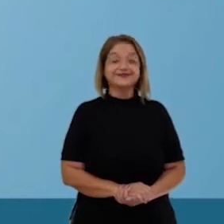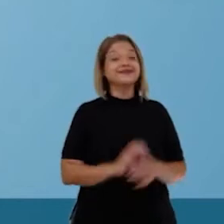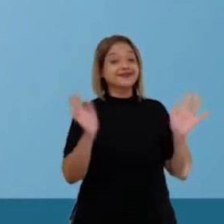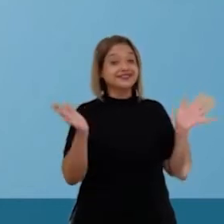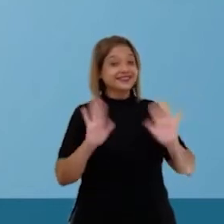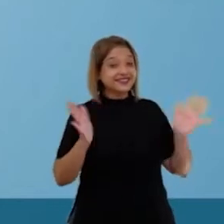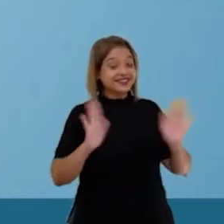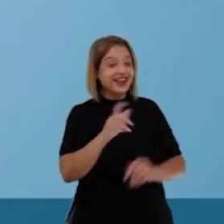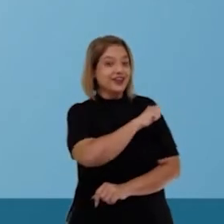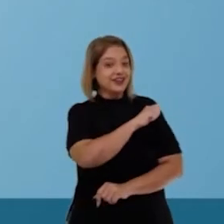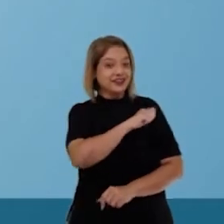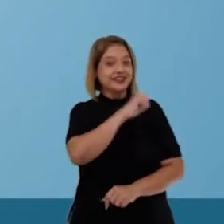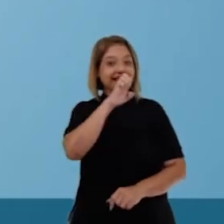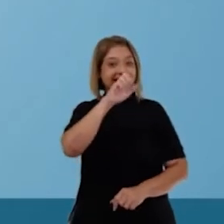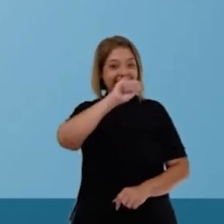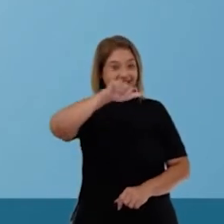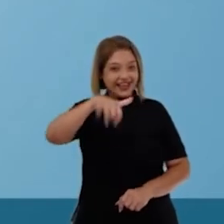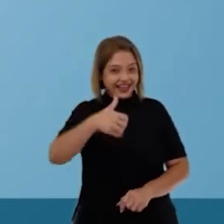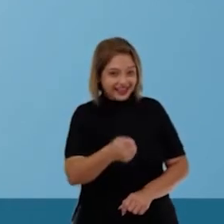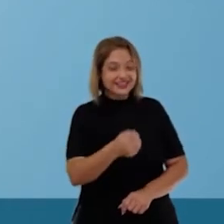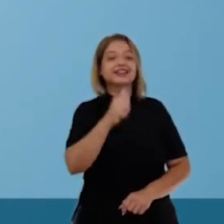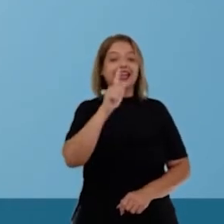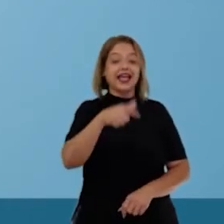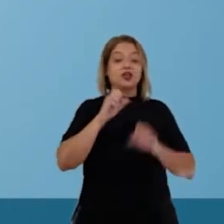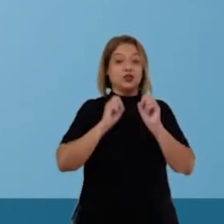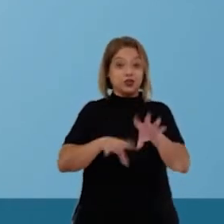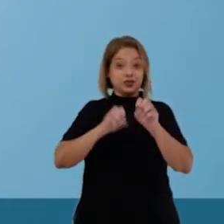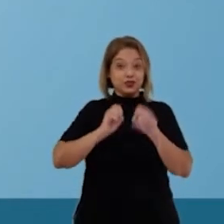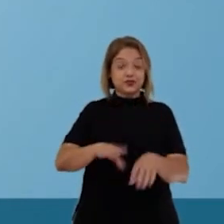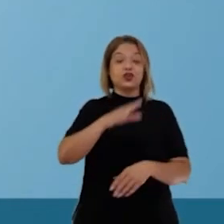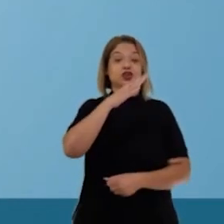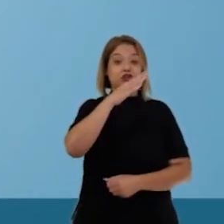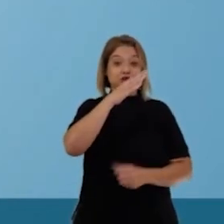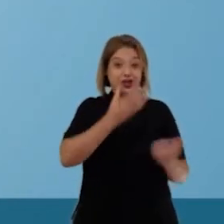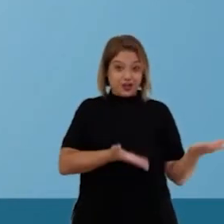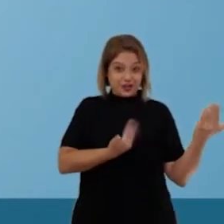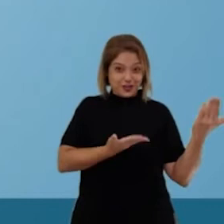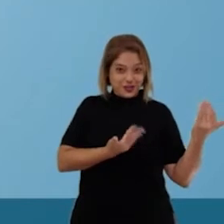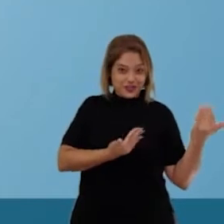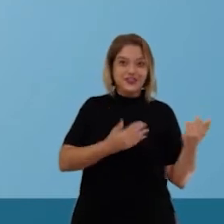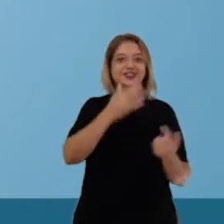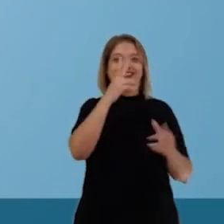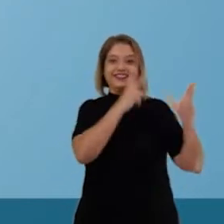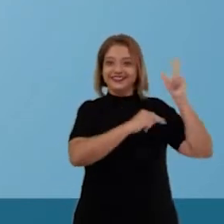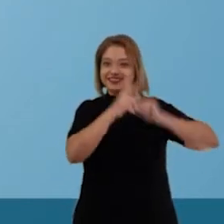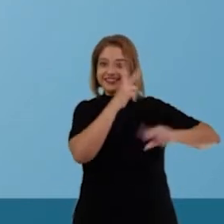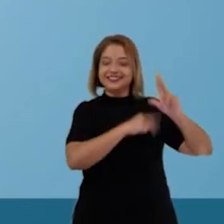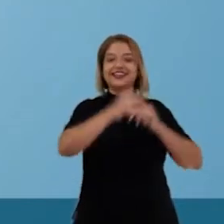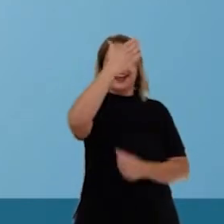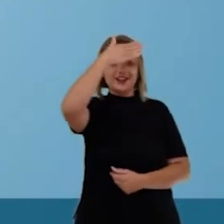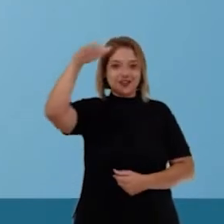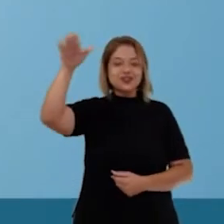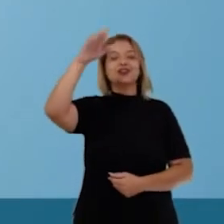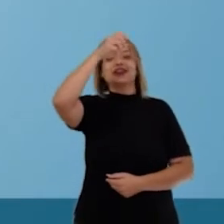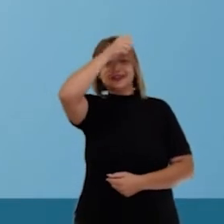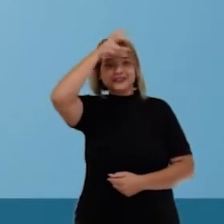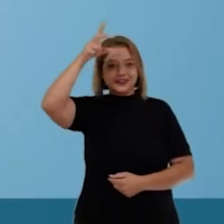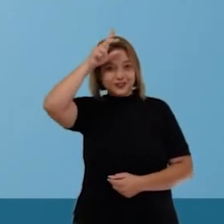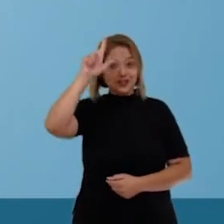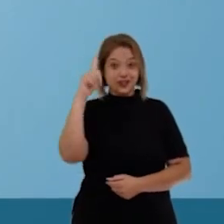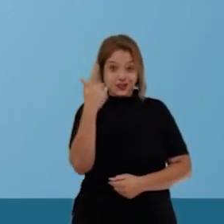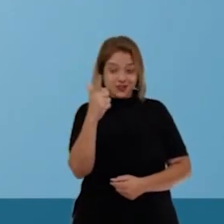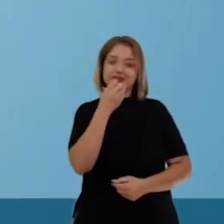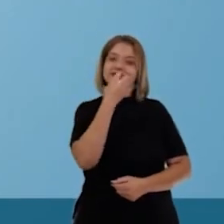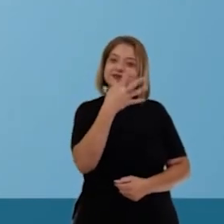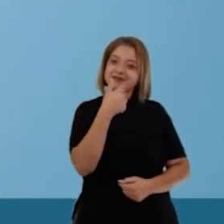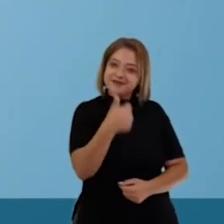Olá, educandos da IAJA, Educação de Adolescentes, Jovens e Adultos da Rede Municipal de Educação de Goiânia. Tudo